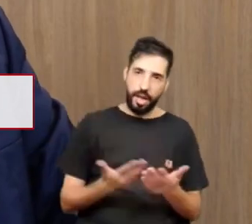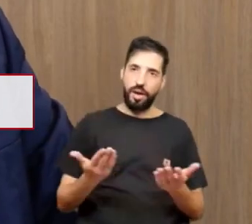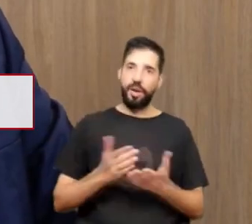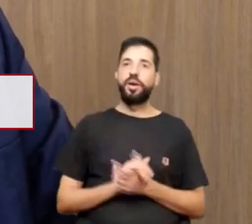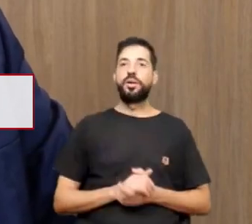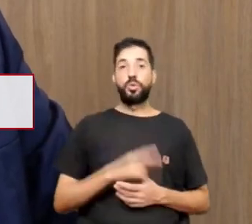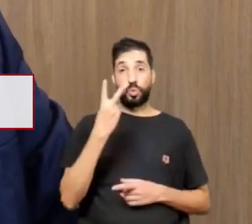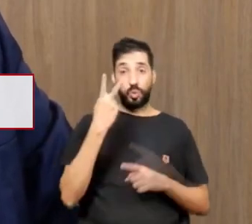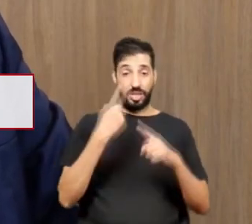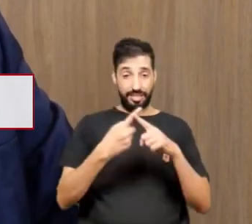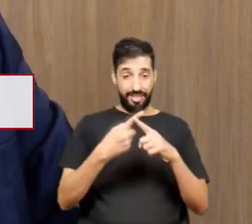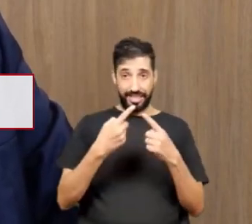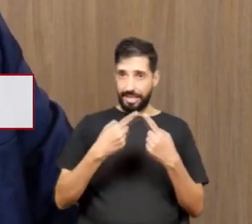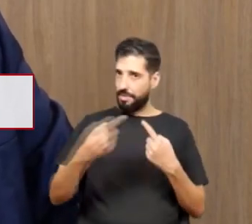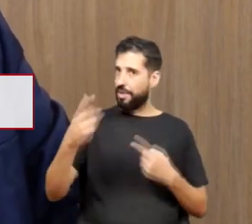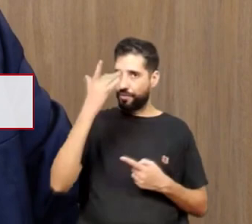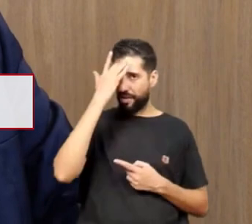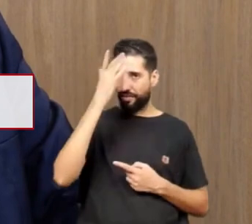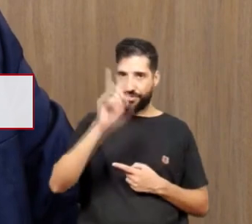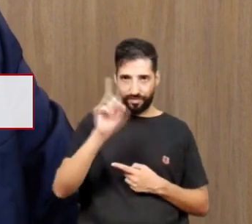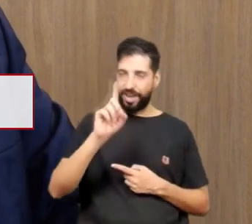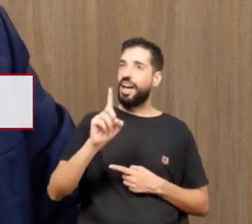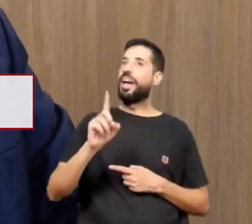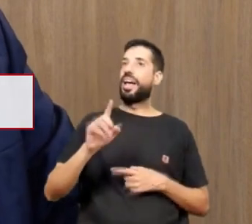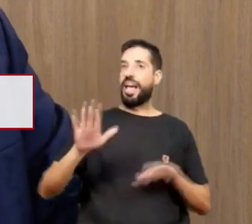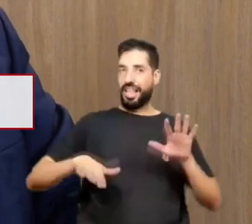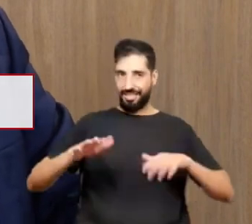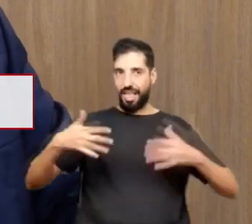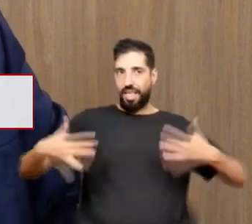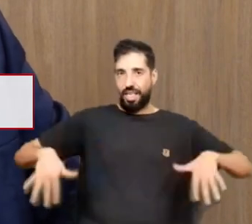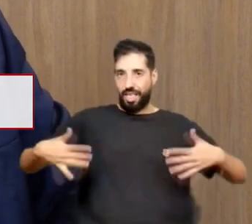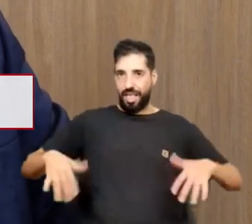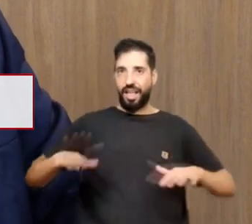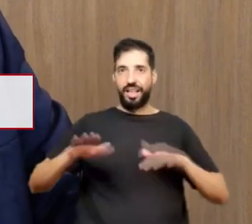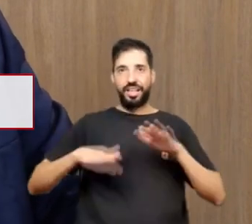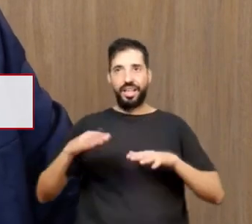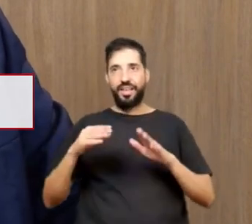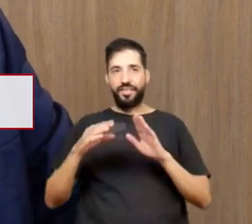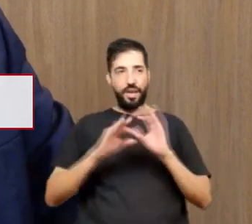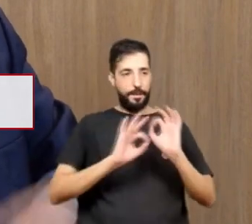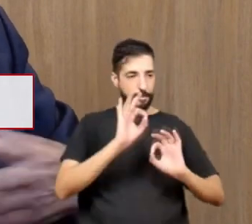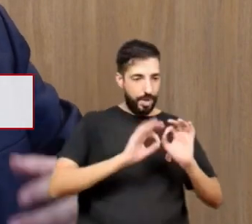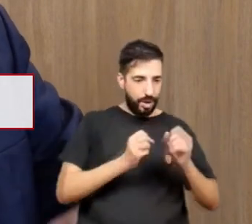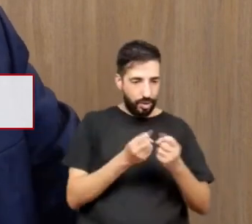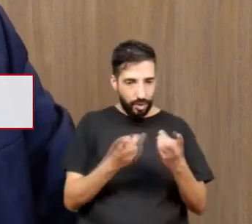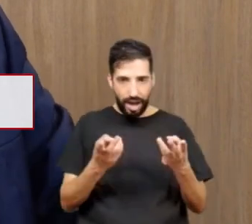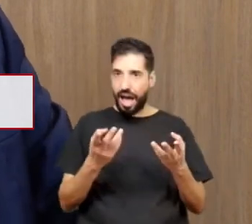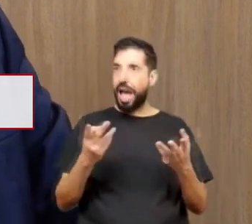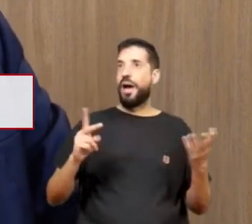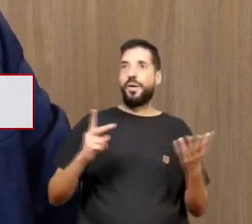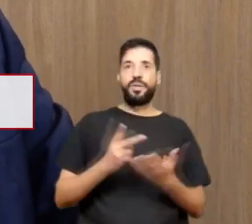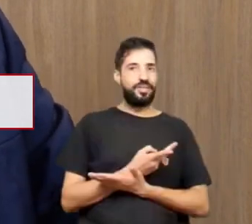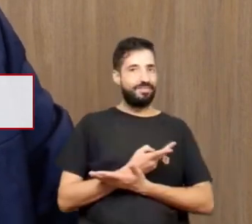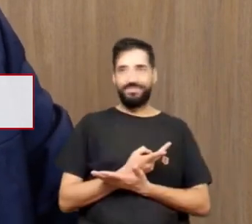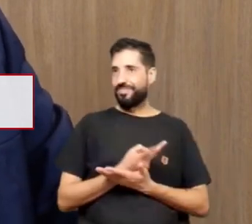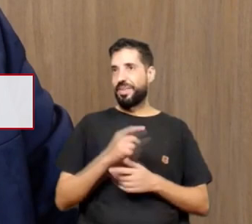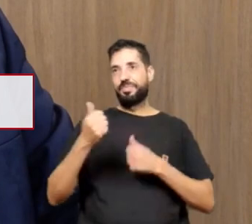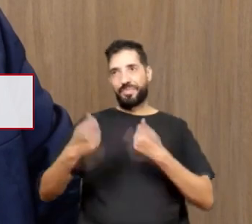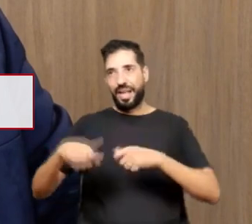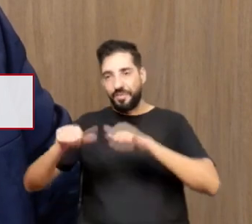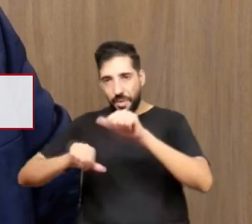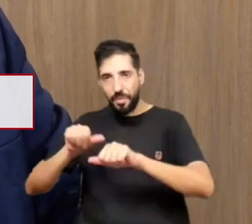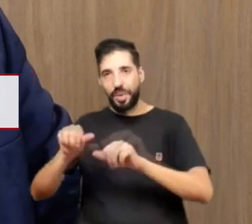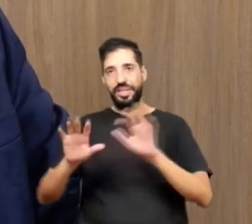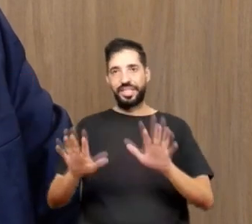não foi fácil, dava desespero, às vezes a gente programava alguma coisa, o negócio tinha que mudar, mas eu vi a qualidade